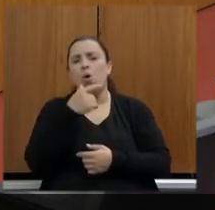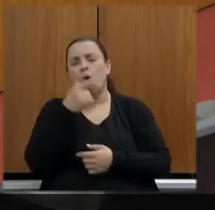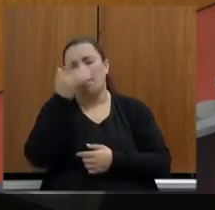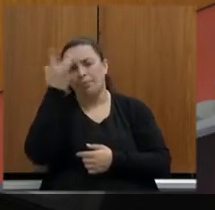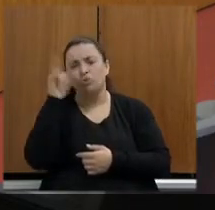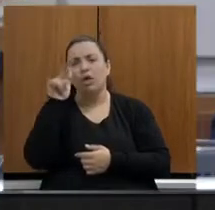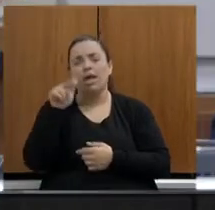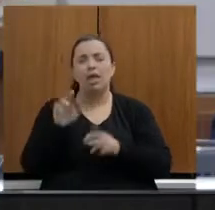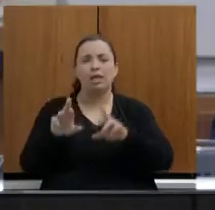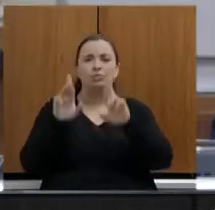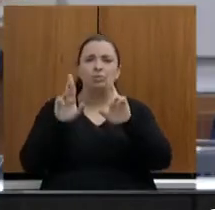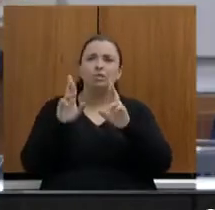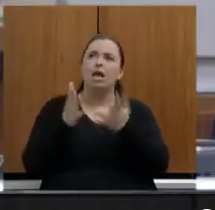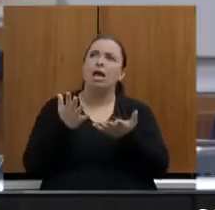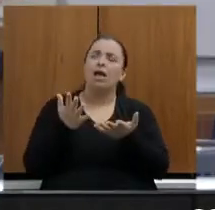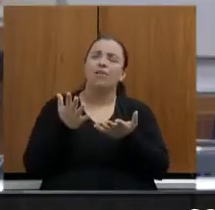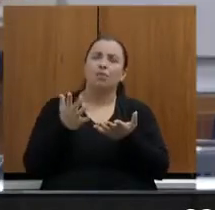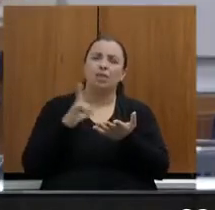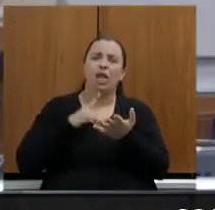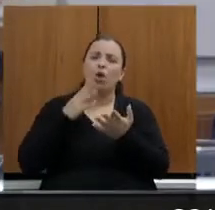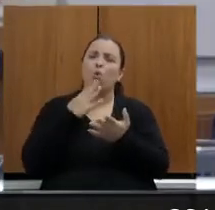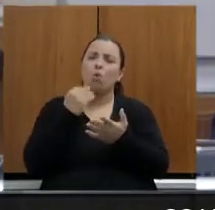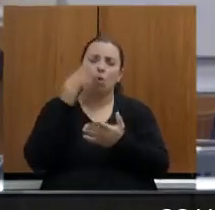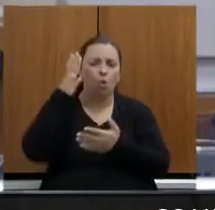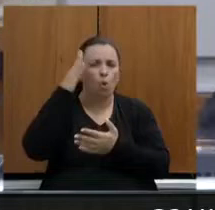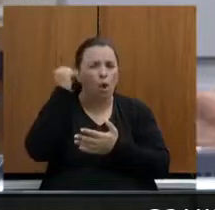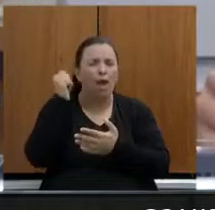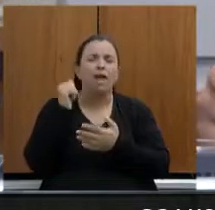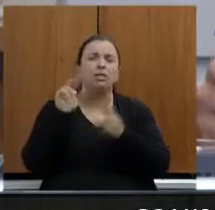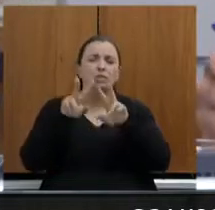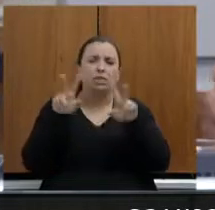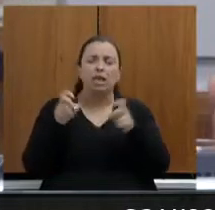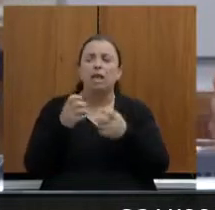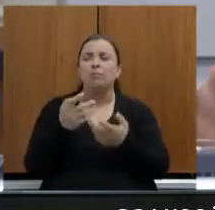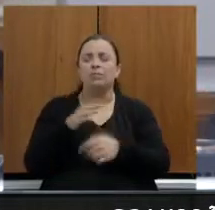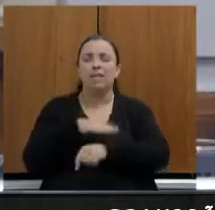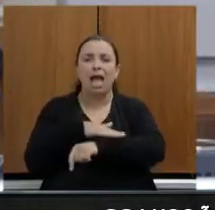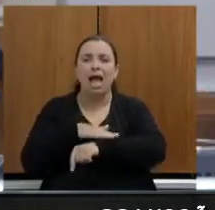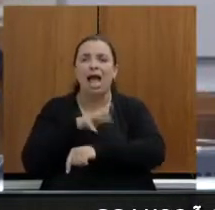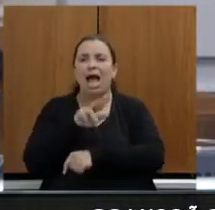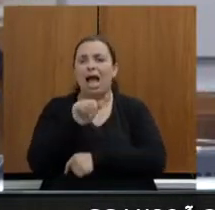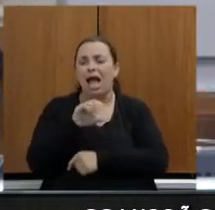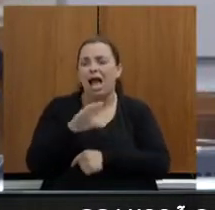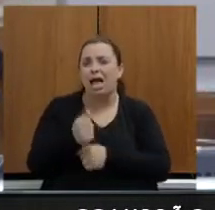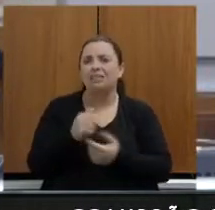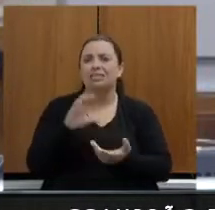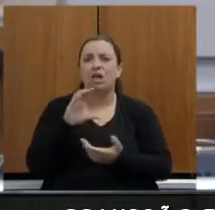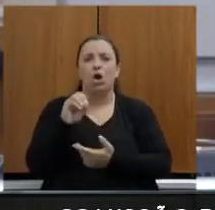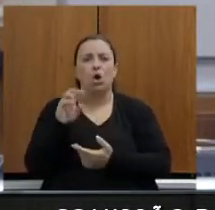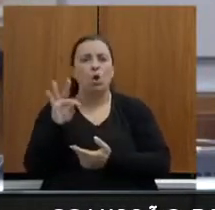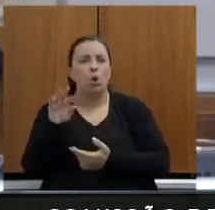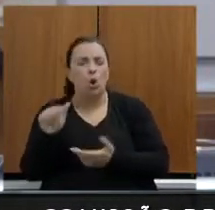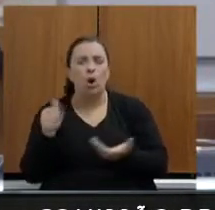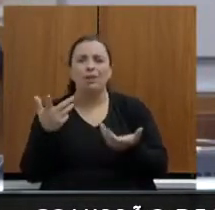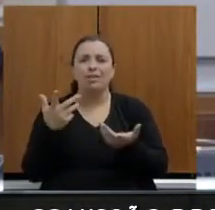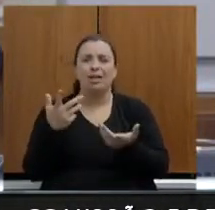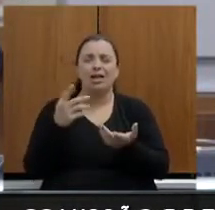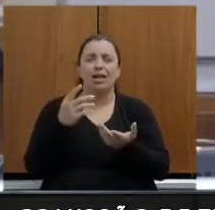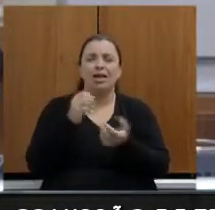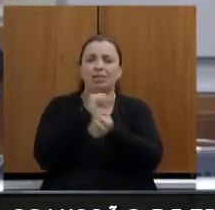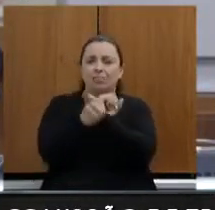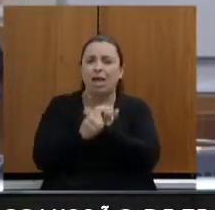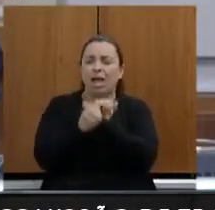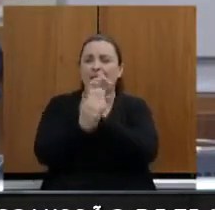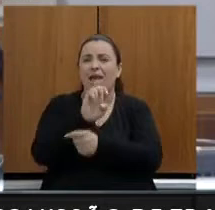à igualdade racial, à questão de cotas, à questão quilombola. Estamos trazendo ele para nos